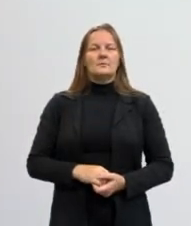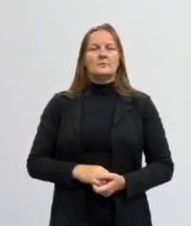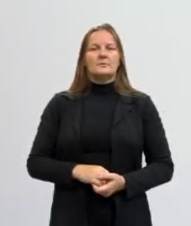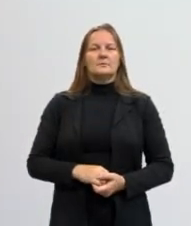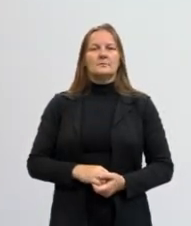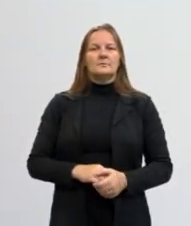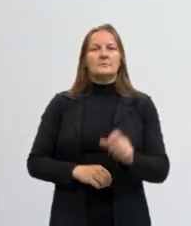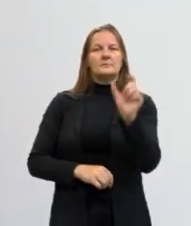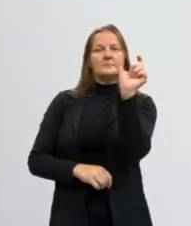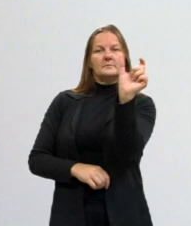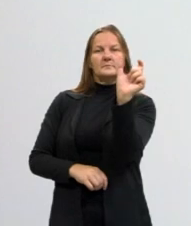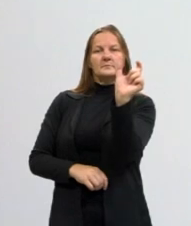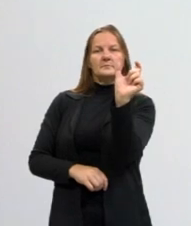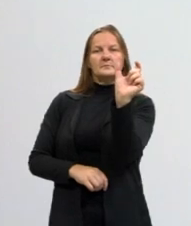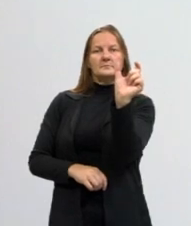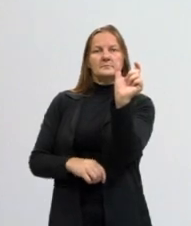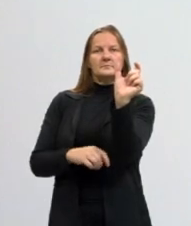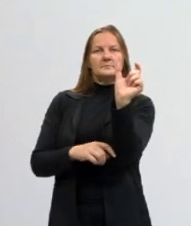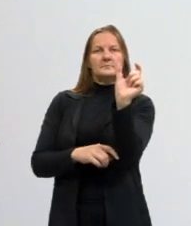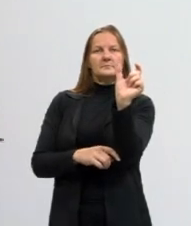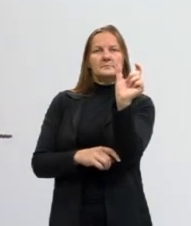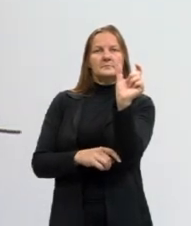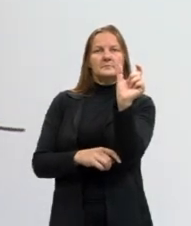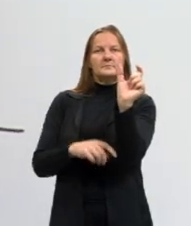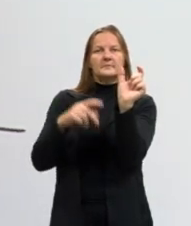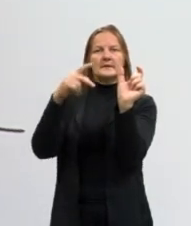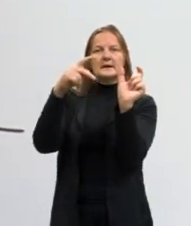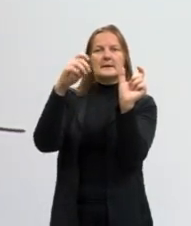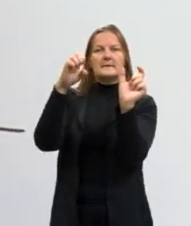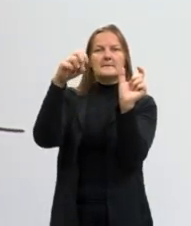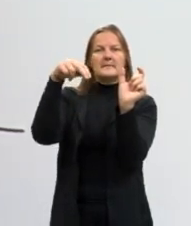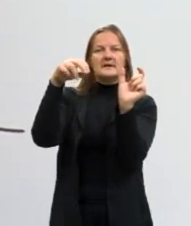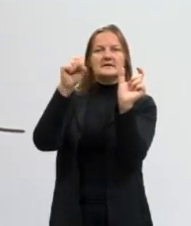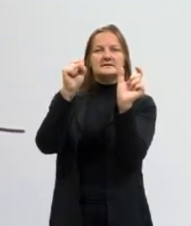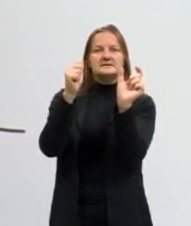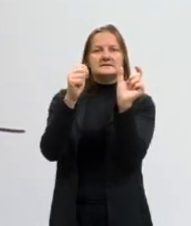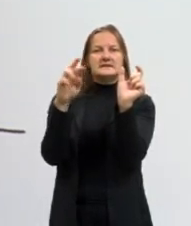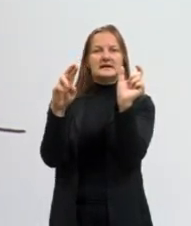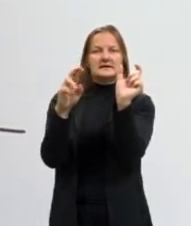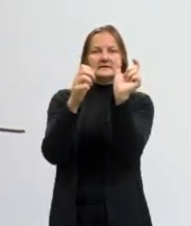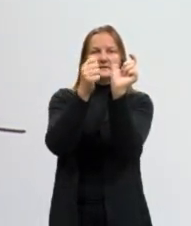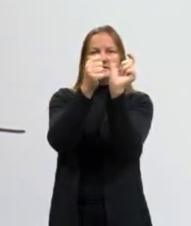olha só, se nós tirarmos a terminação,